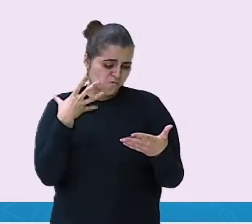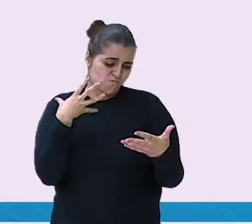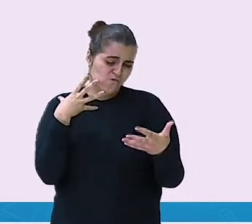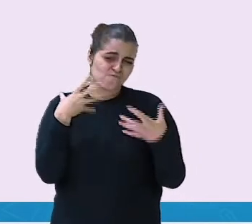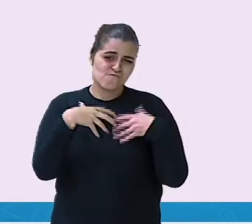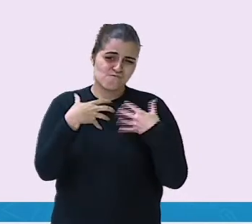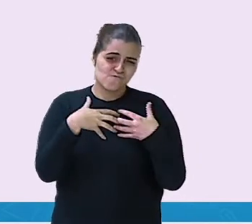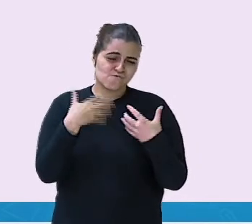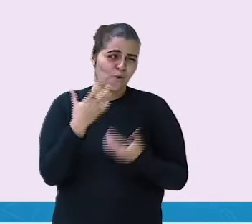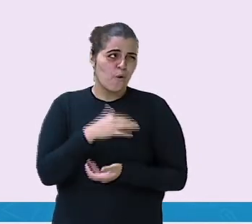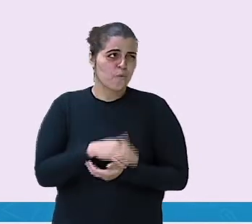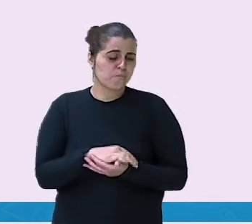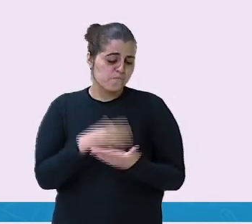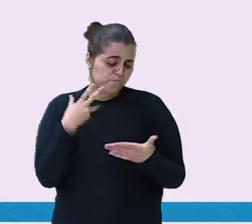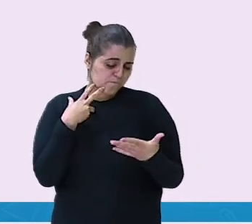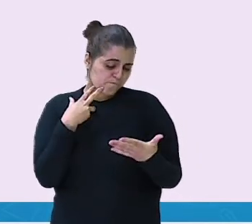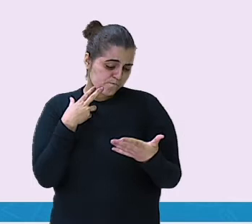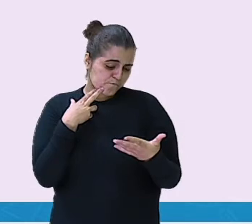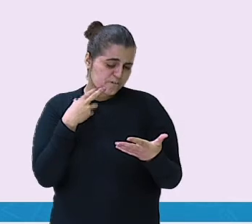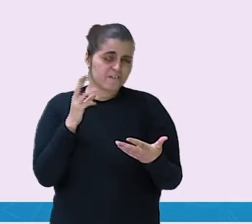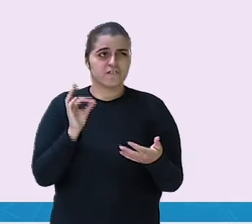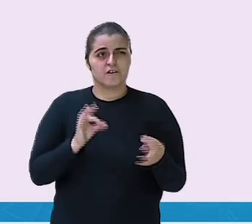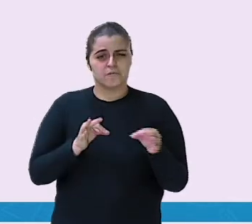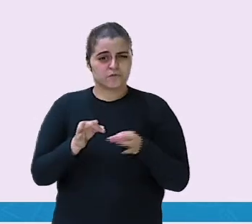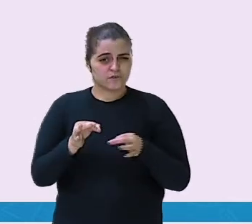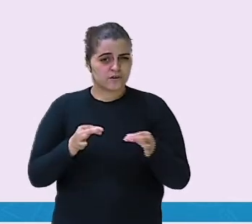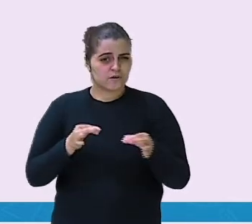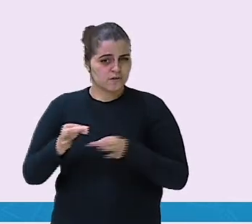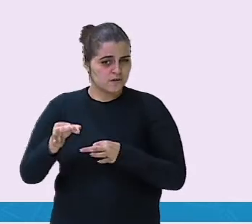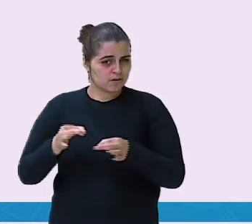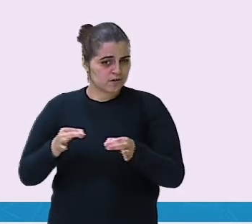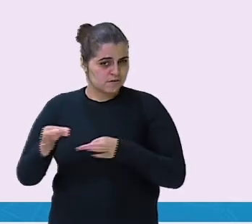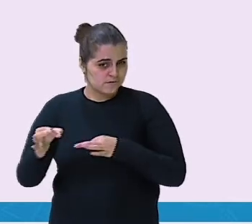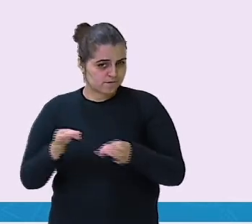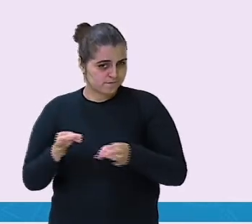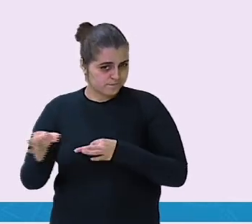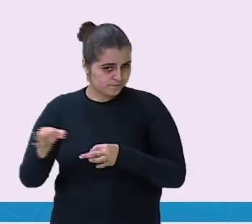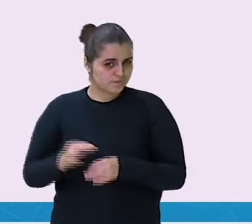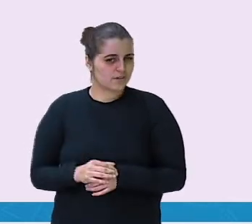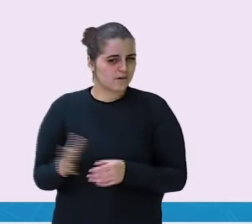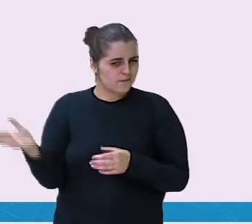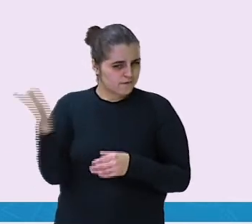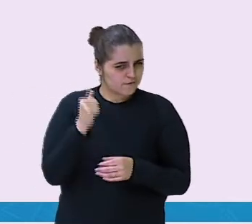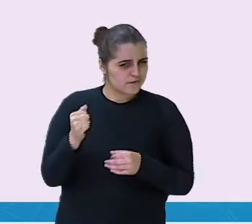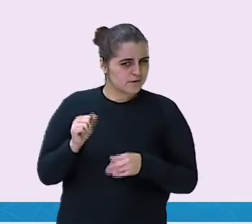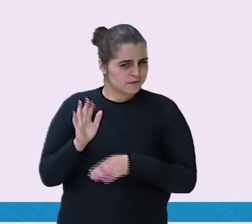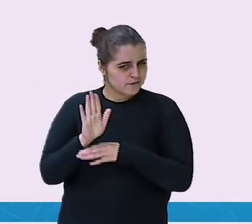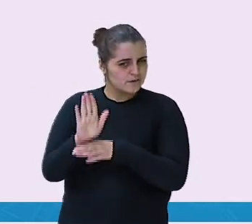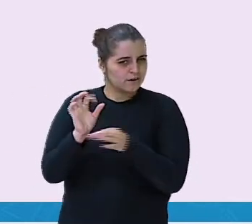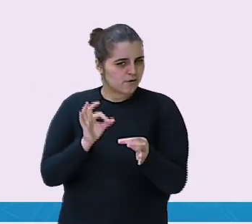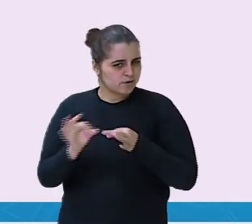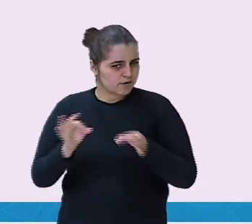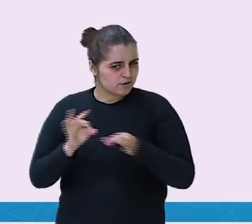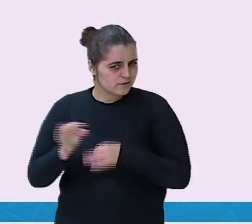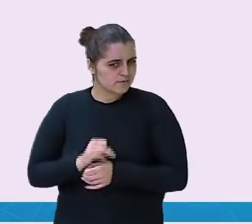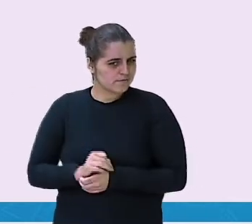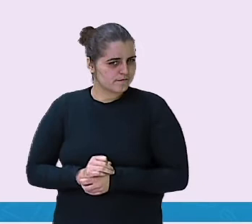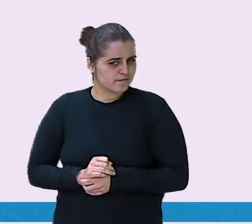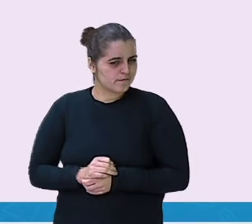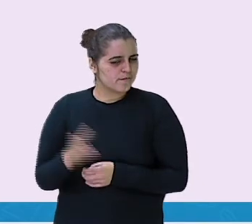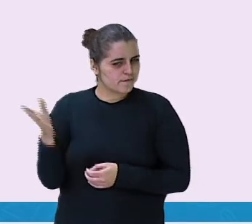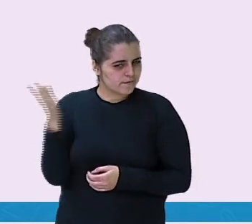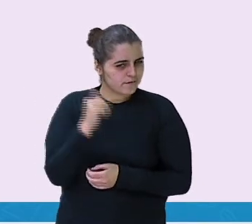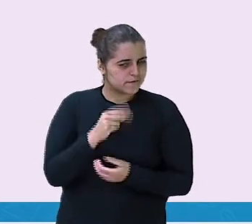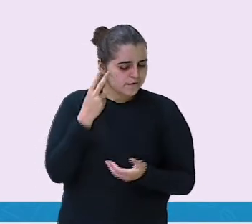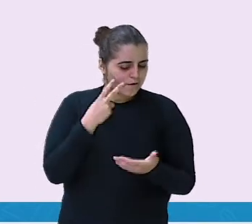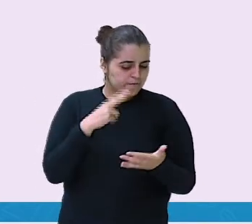grande bagunça. Vamos ajudar Cauê a organizar todos esses momentos? Então,